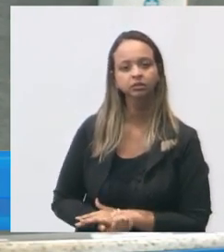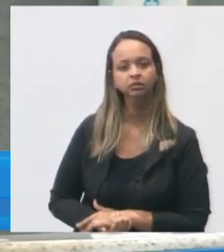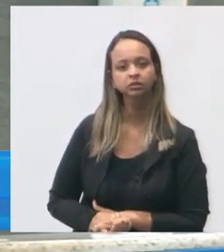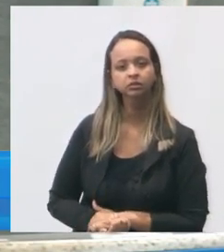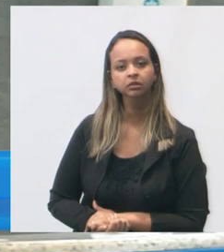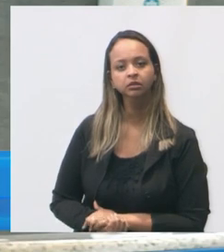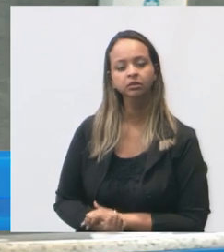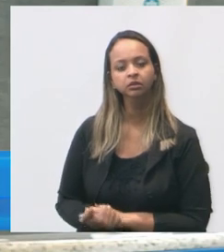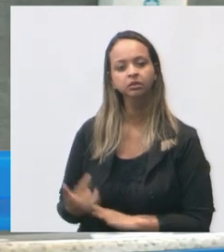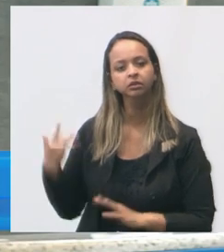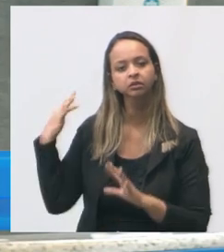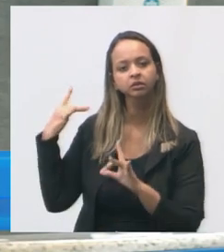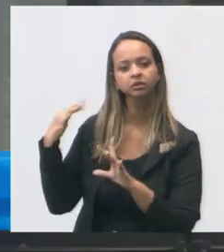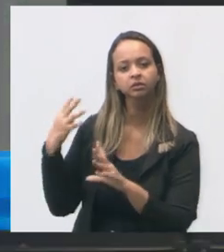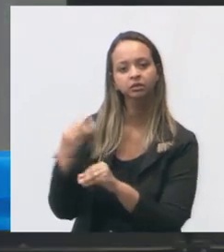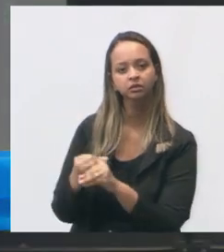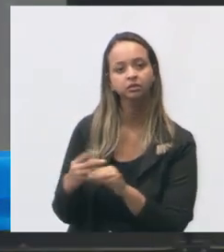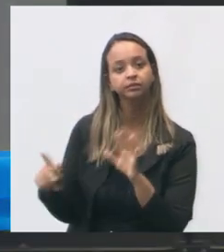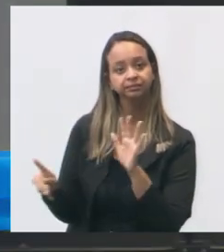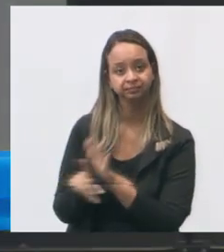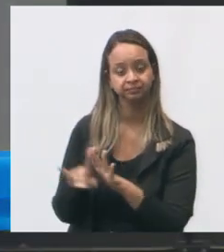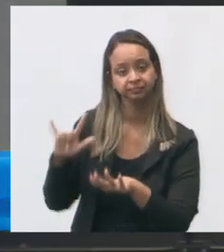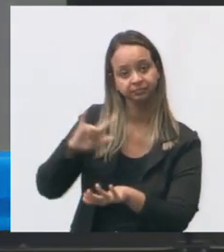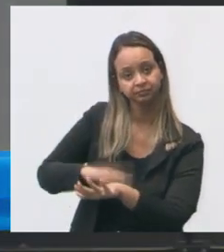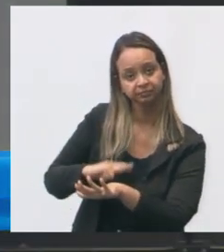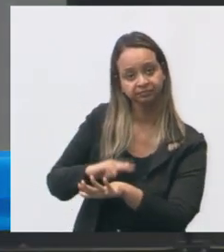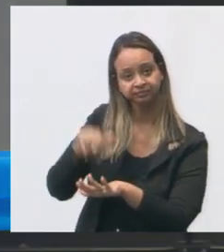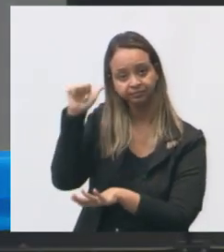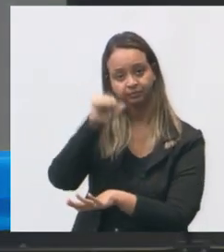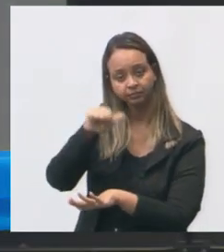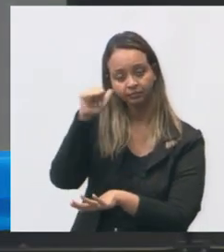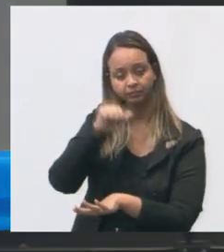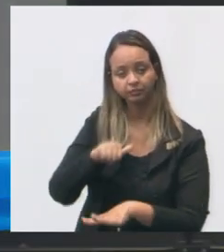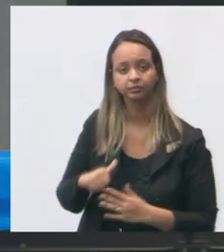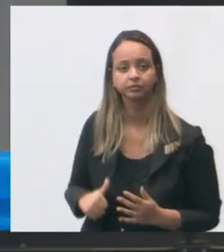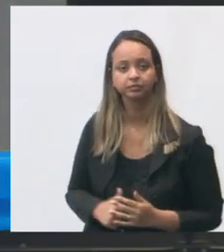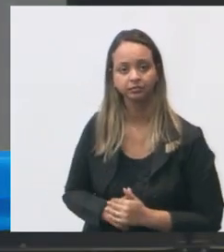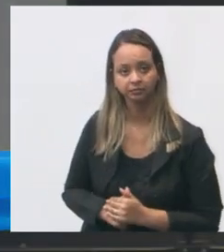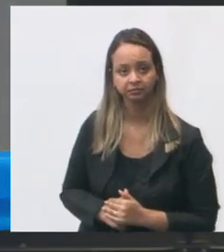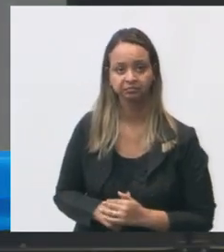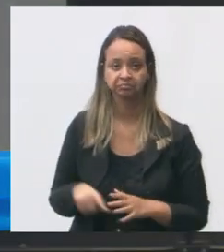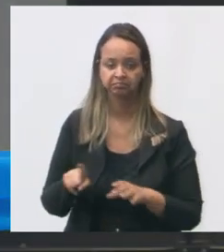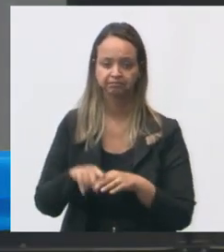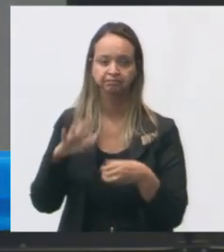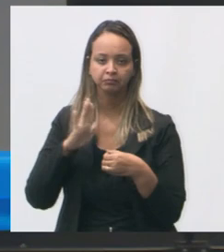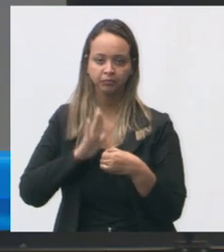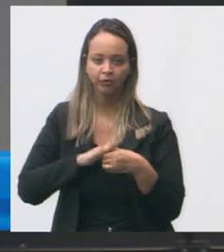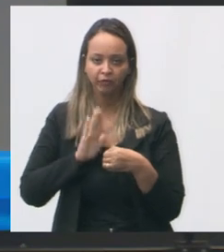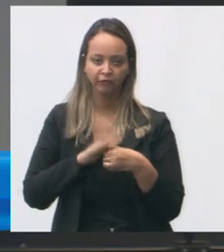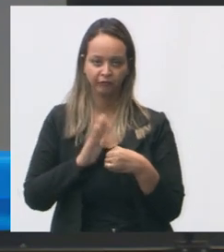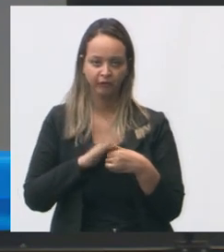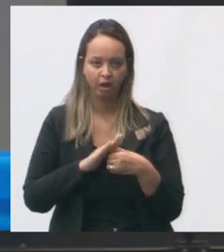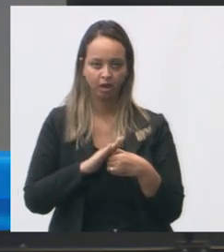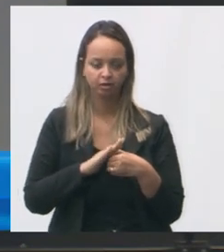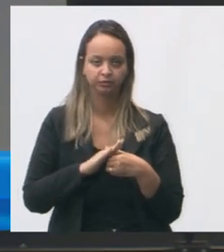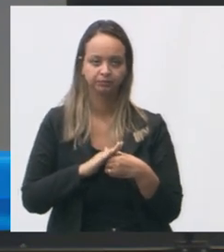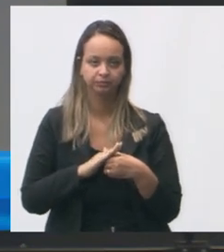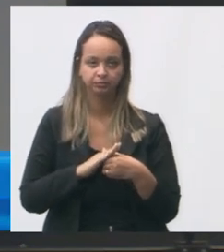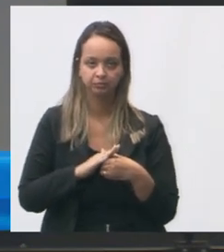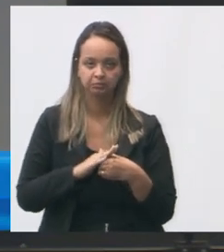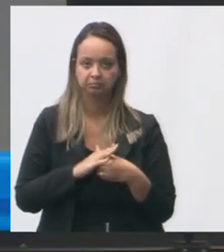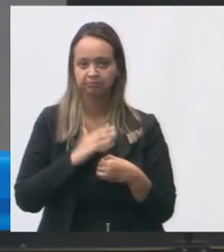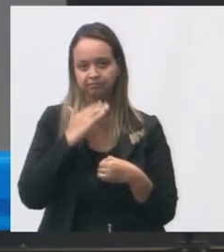aqui a revisão também do layout dos banheiros femininos e a questão dos vasos não dá para nem